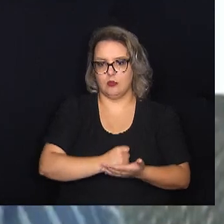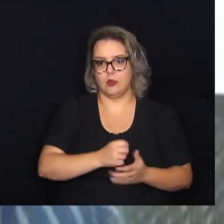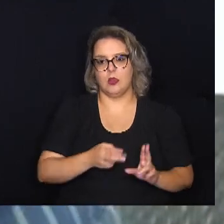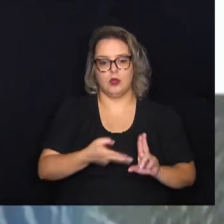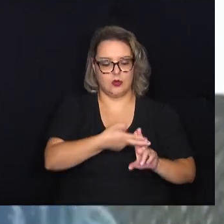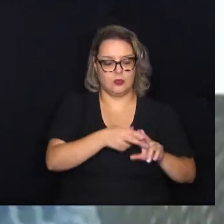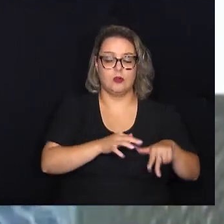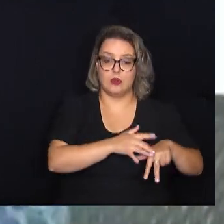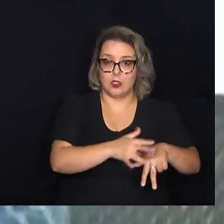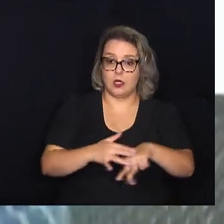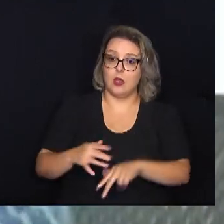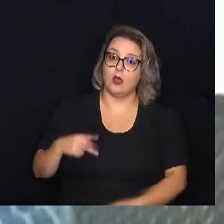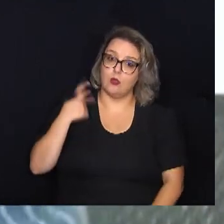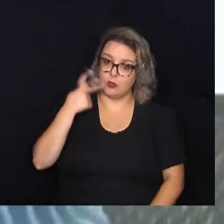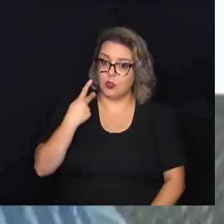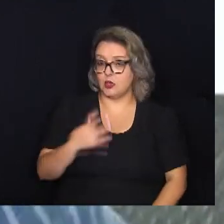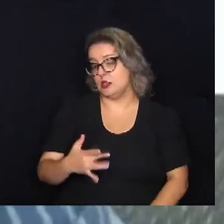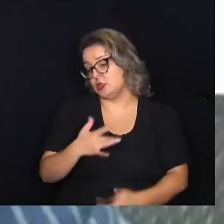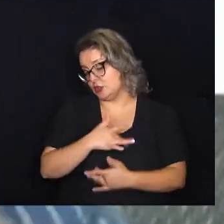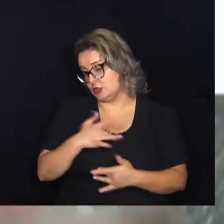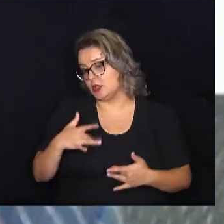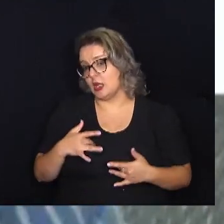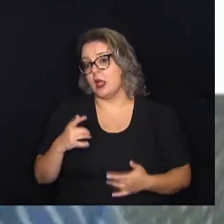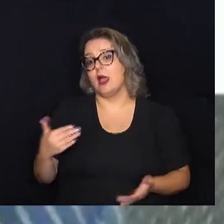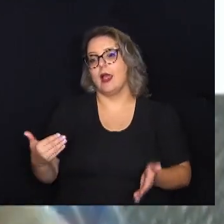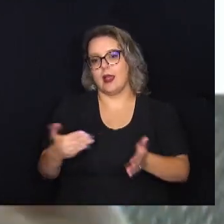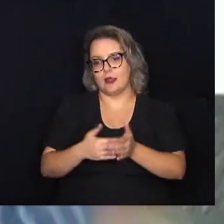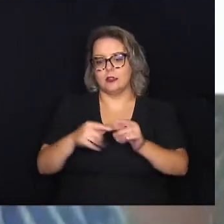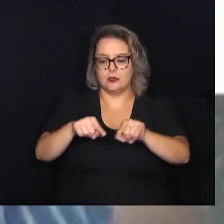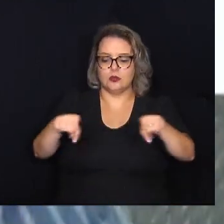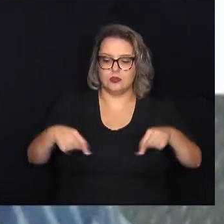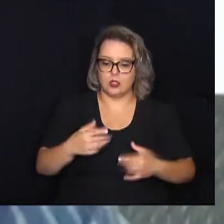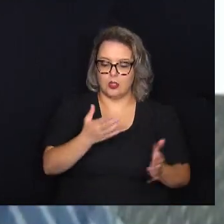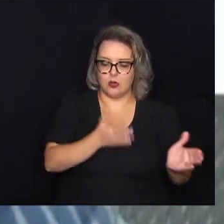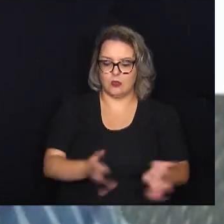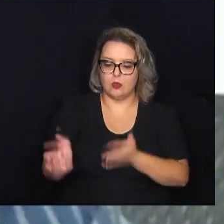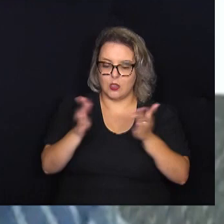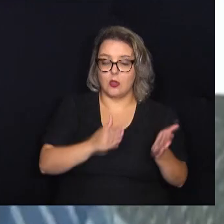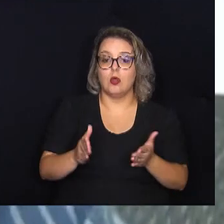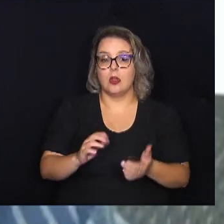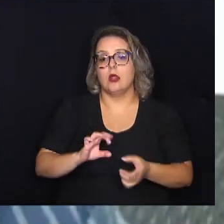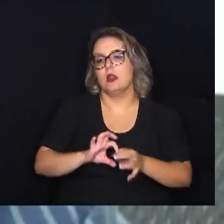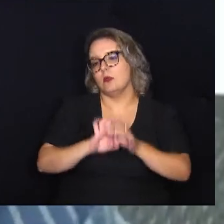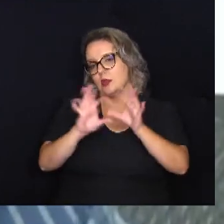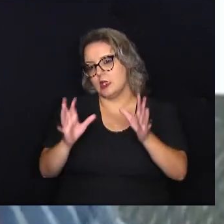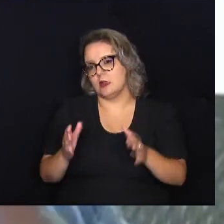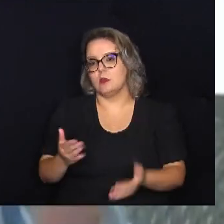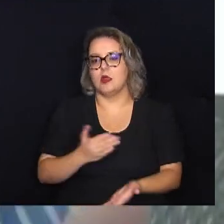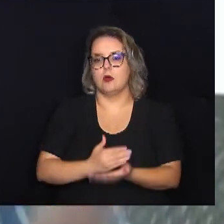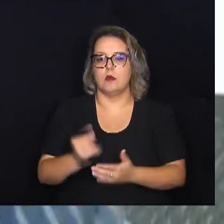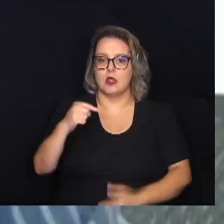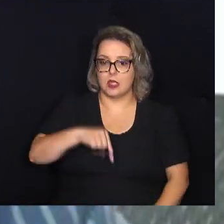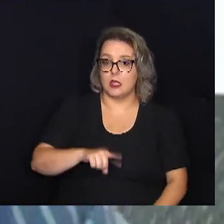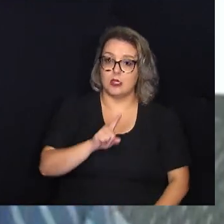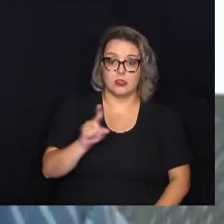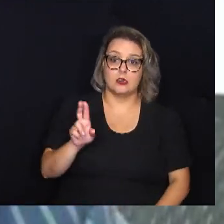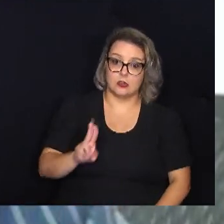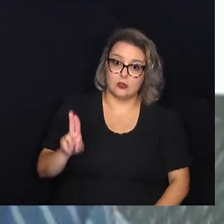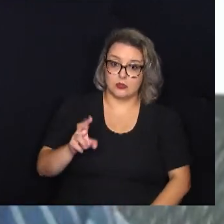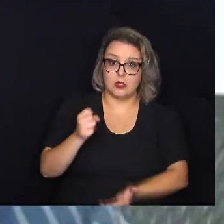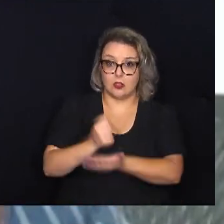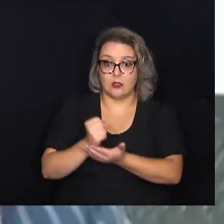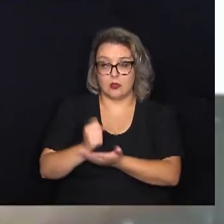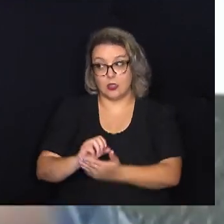Ministério da Saúde, até que a nossa planta de produção esteja apta a iniciar a produção local. E aí, a gente não mais usaria esse contrato.